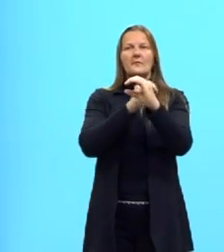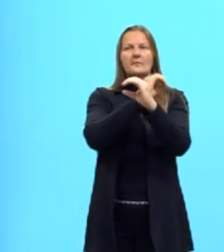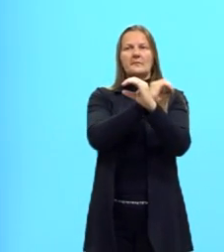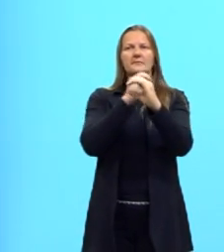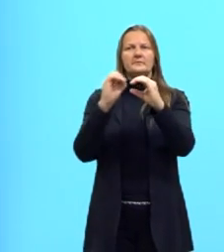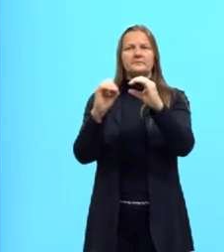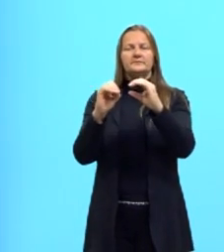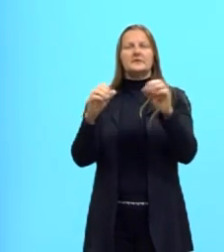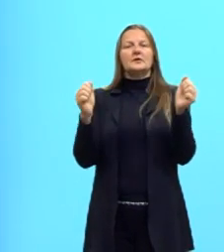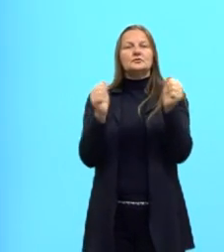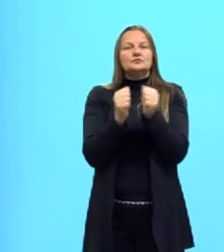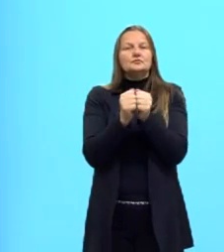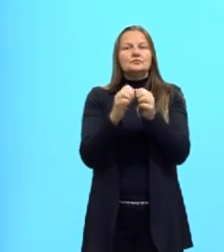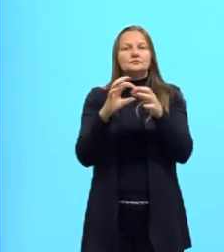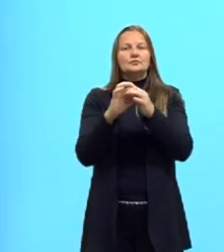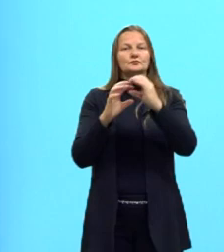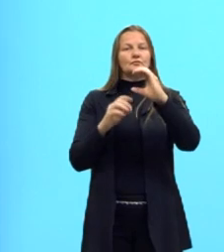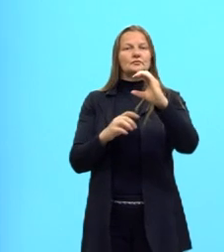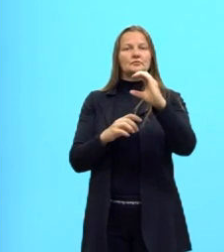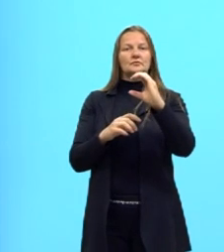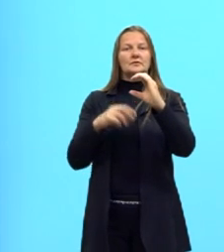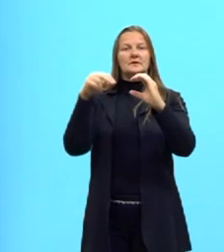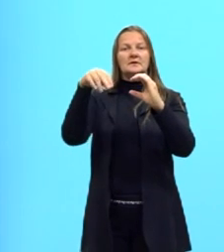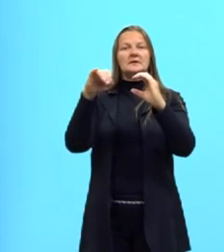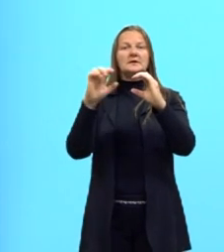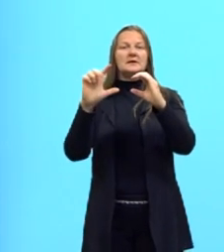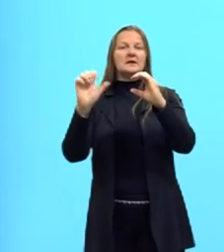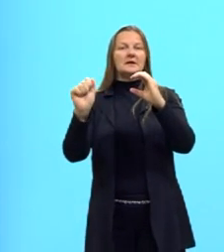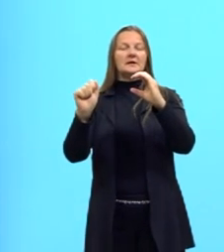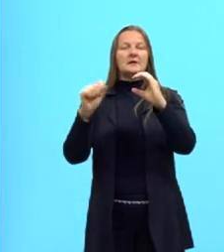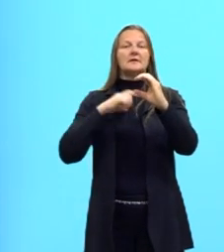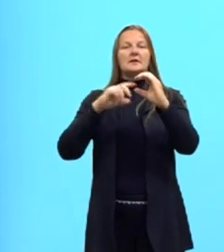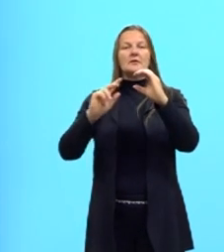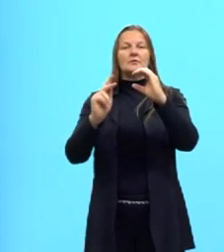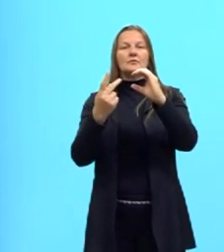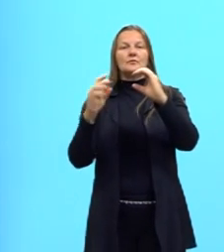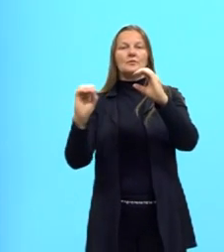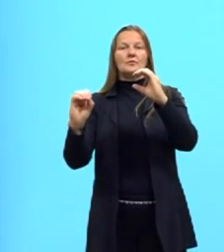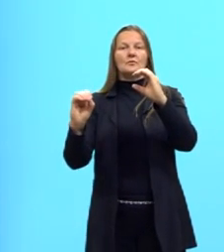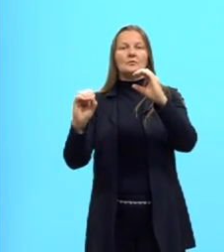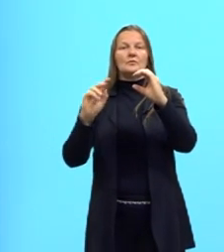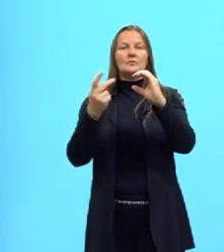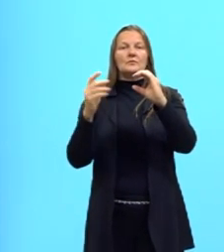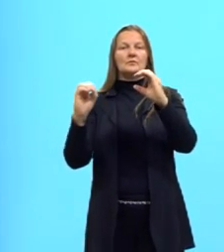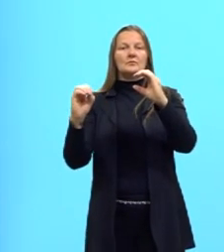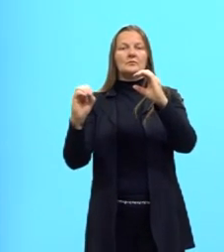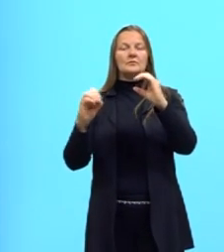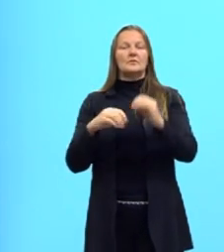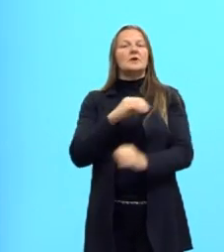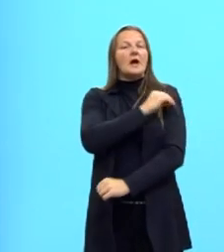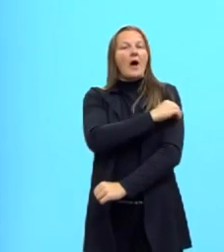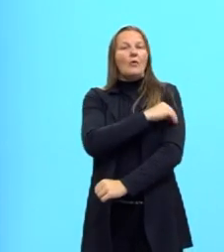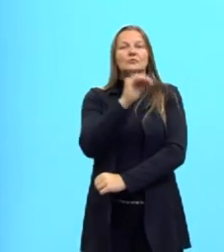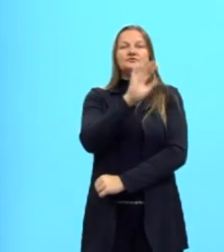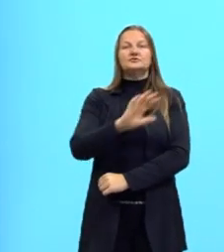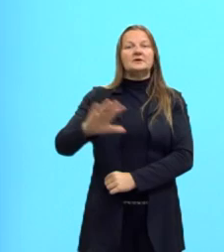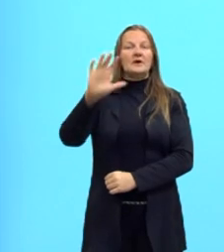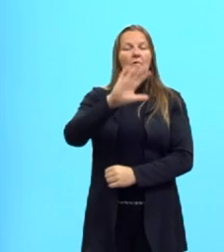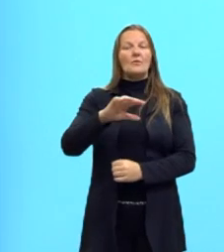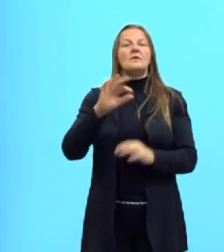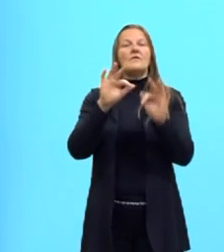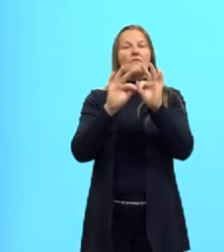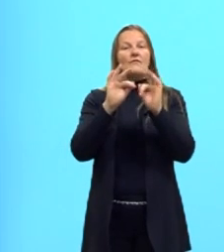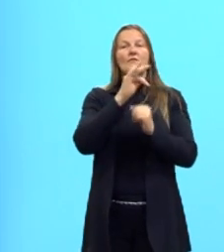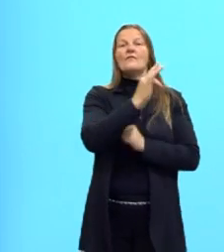carbono que tem a carbonila vai ter uma hidroxila, que é o grupo funcional dos álcools e dos fenóis,